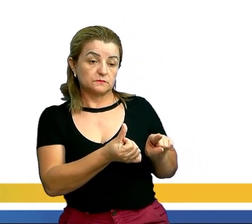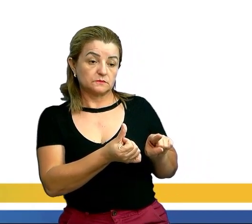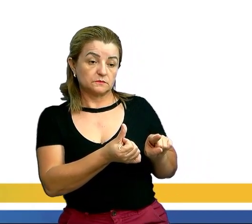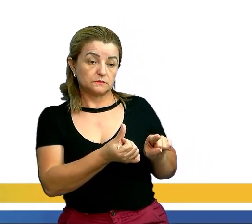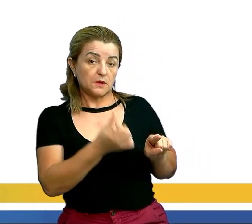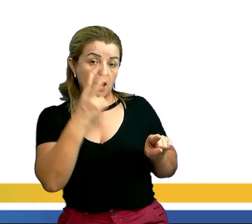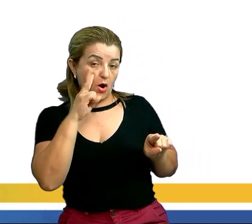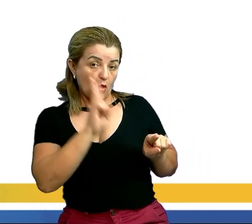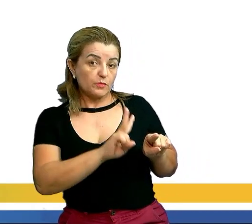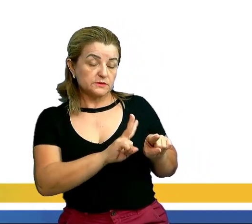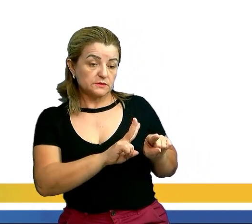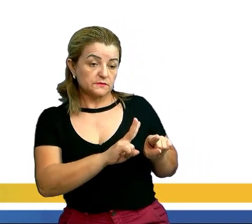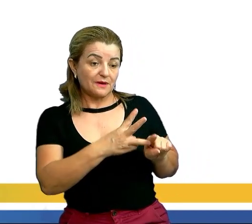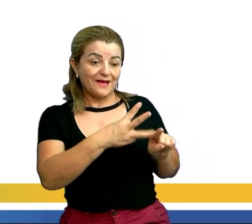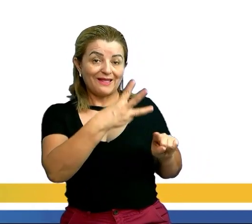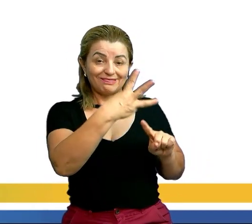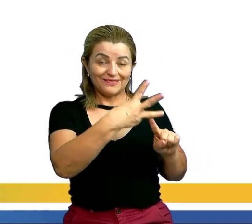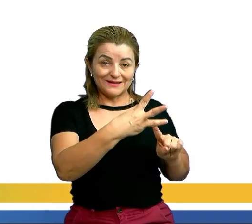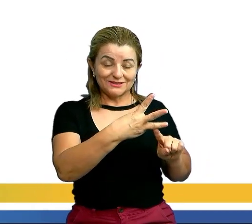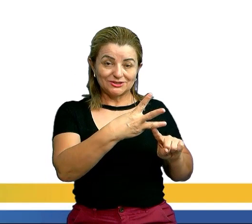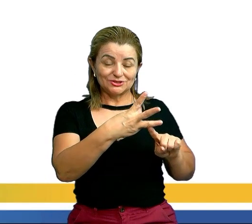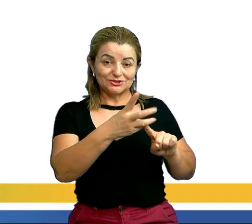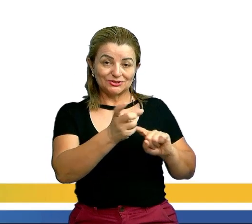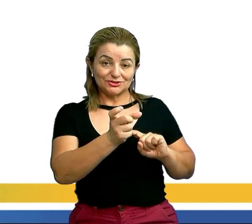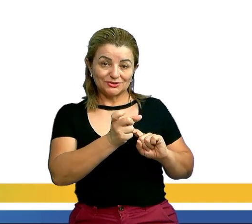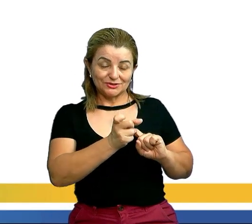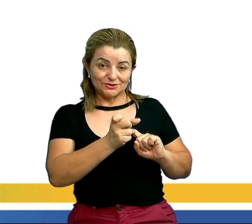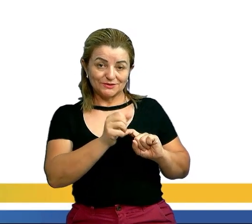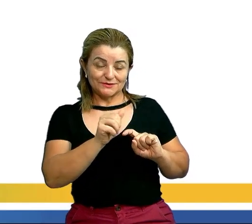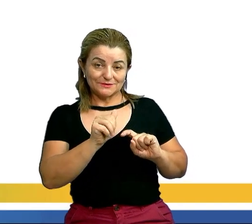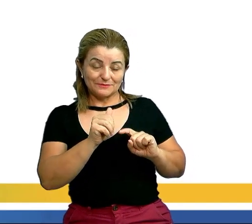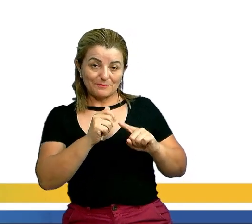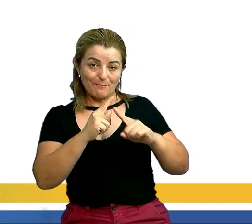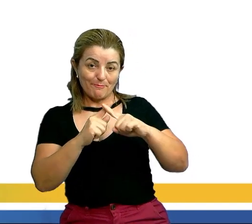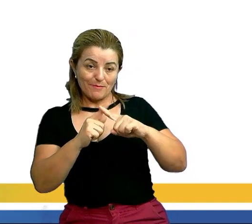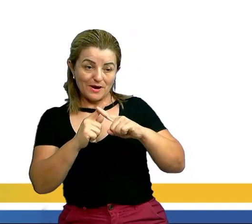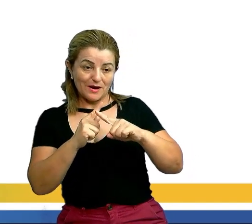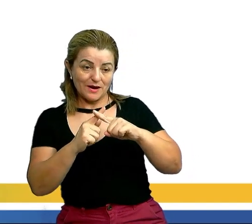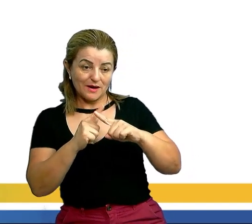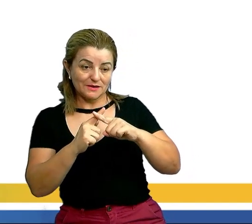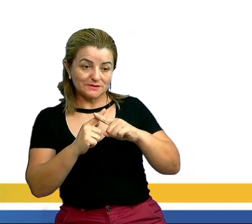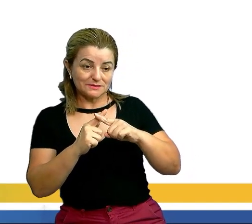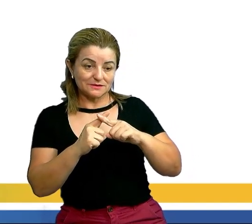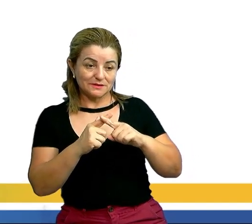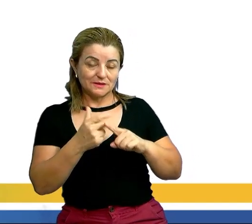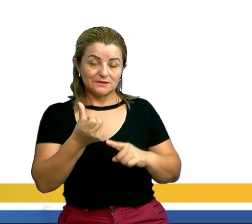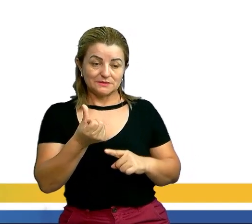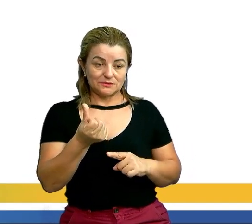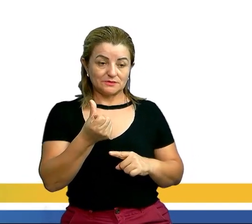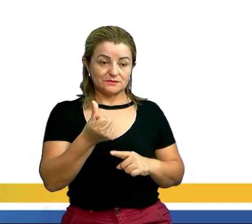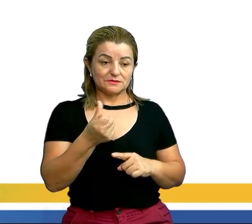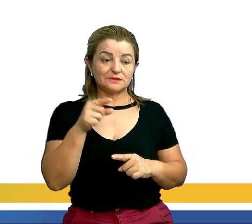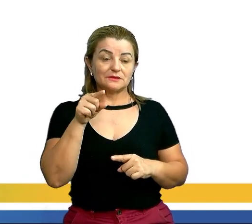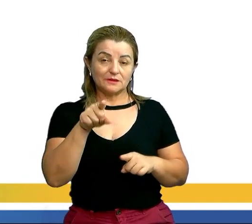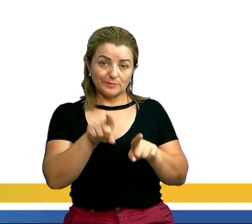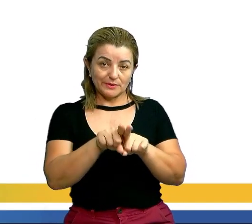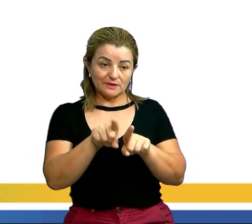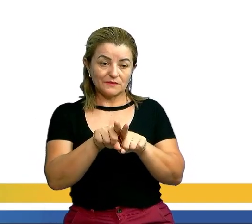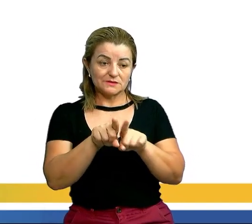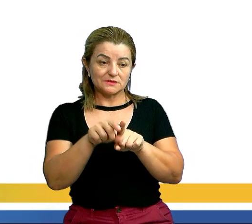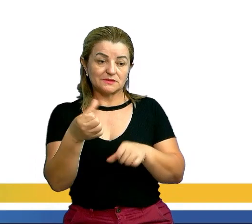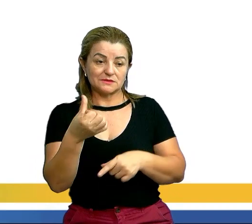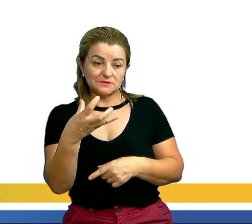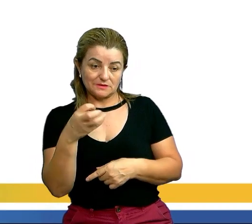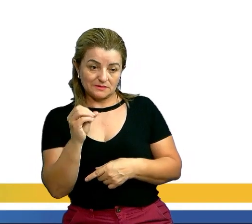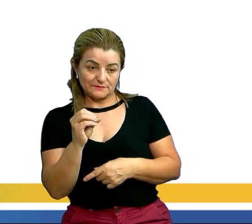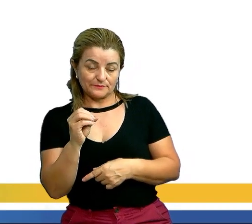Aí, observa bem. 3X mais 2X é 5X sobre 6. Aí, aqui, também vai ser 60 sobre 6.